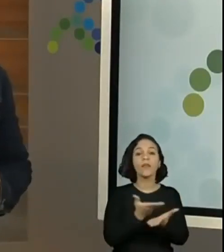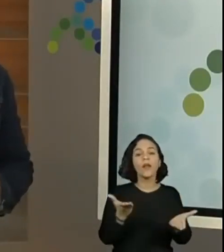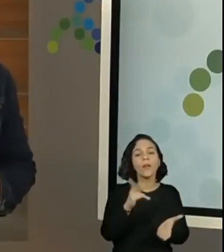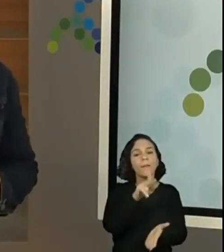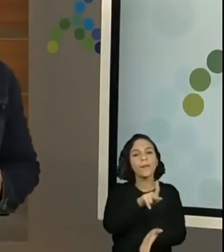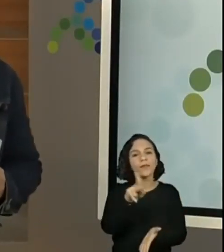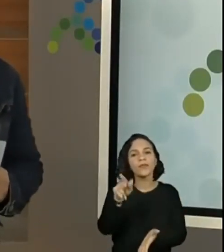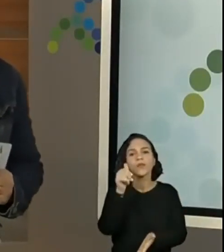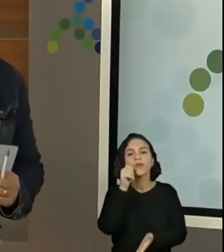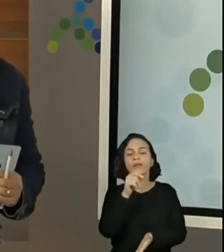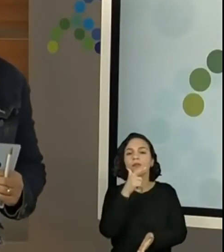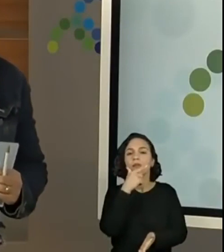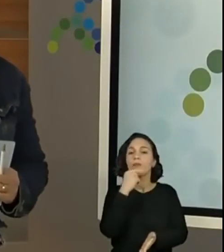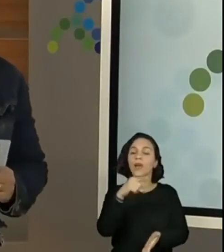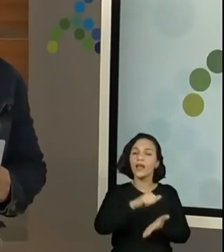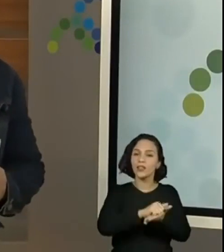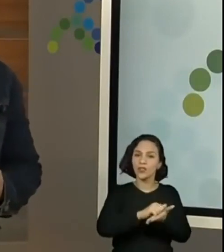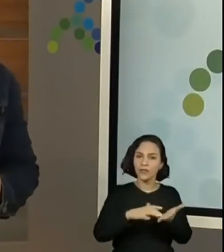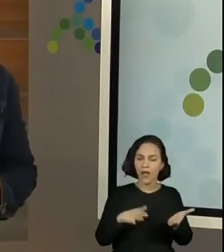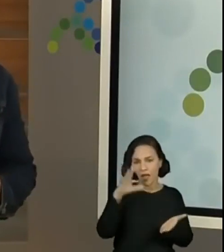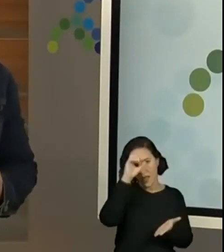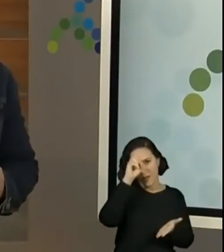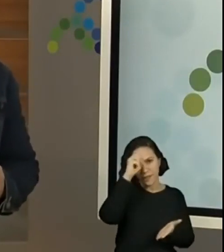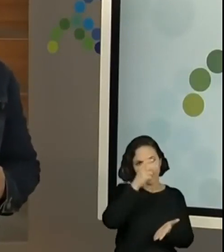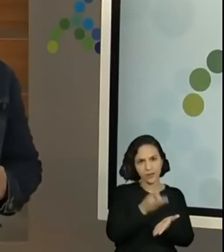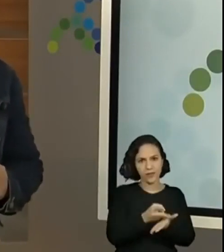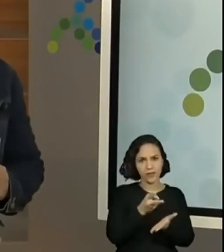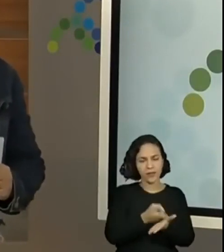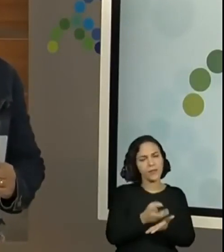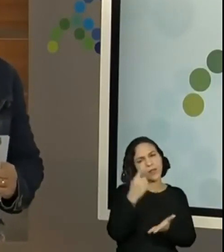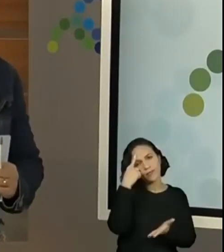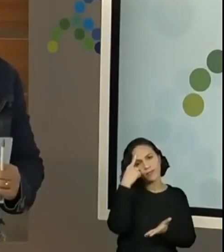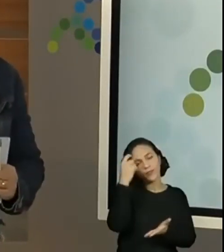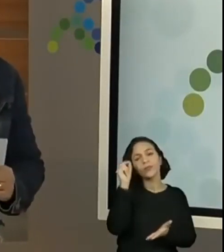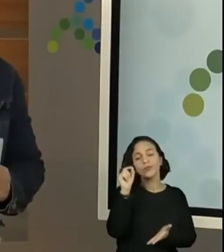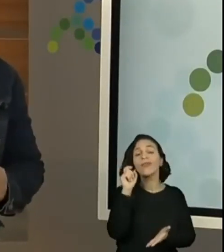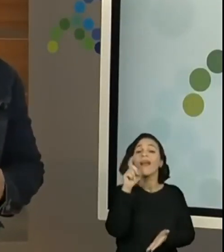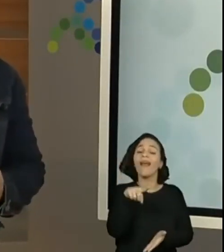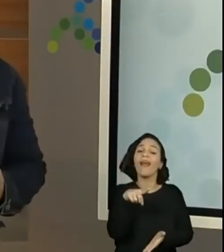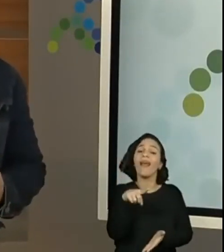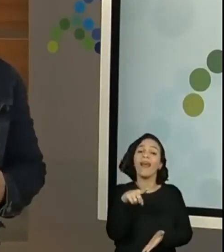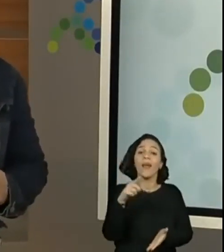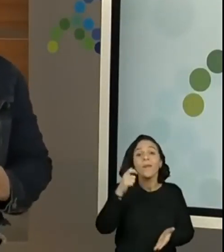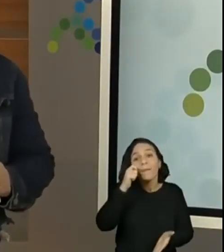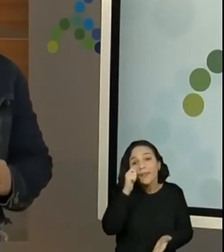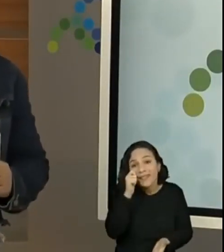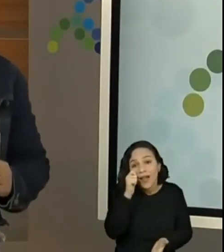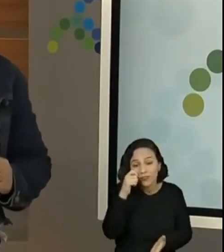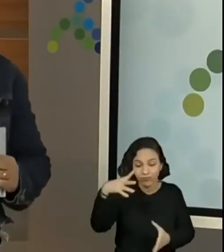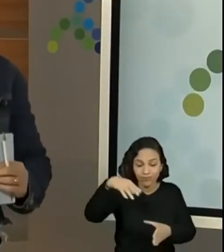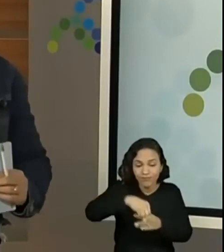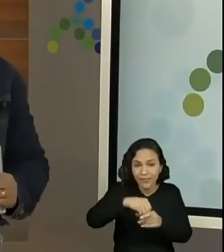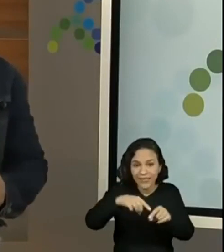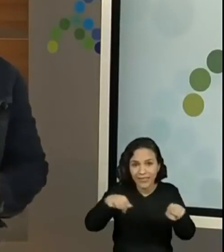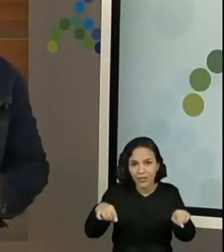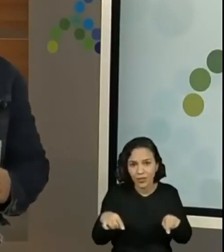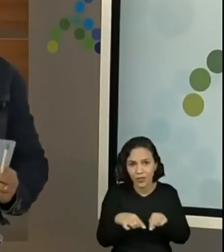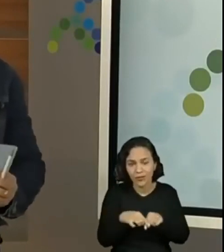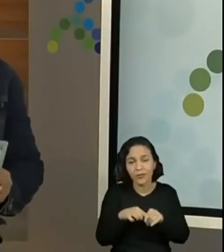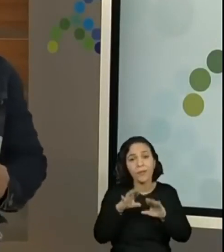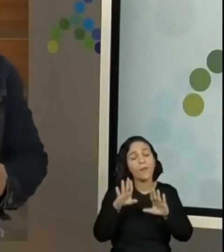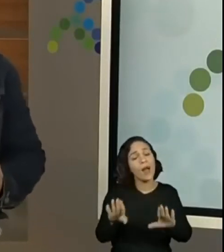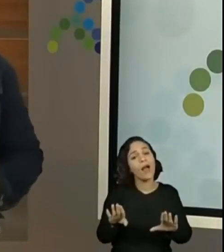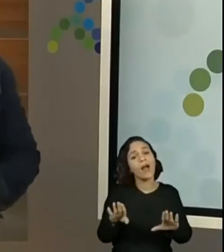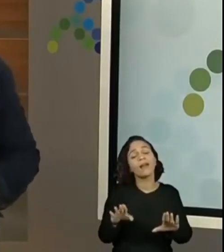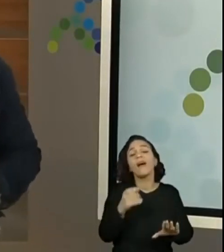professoras, as atividades do Aprender Sempre foram concebidas para um trabalho presencial na escola. Como a gente sabe que ainda tem